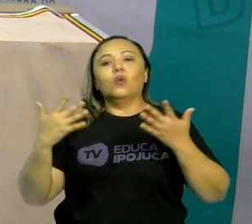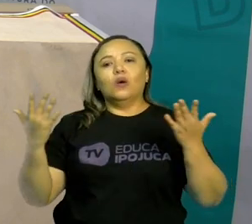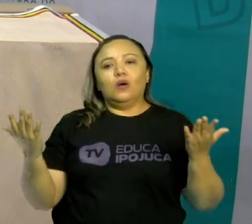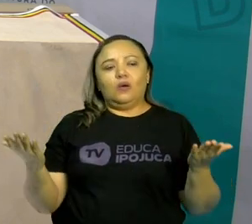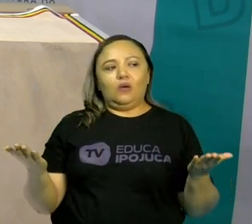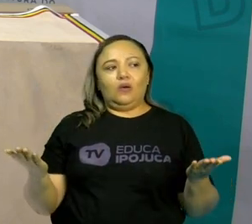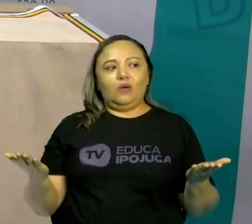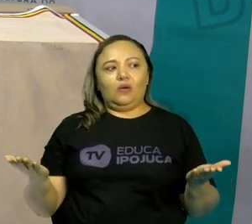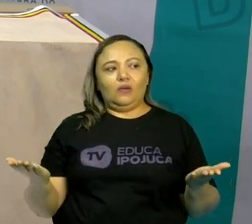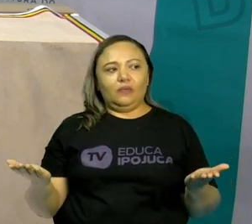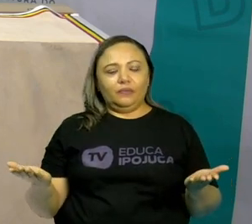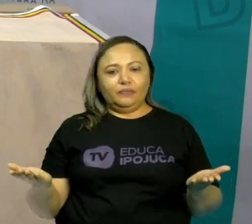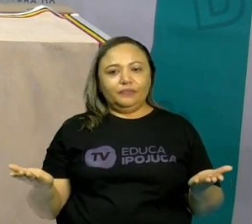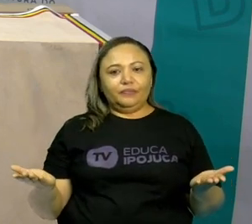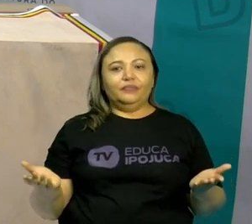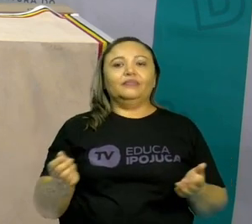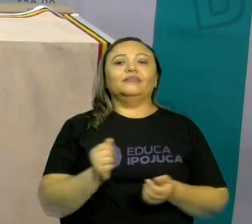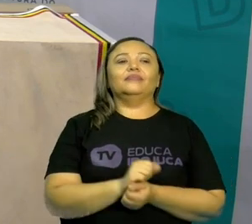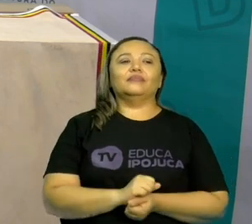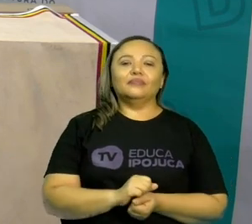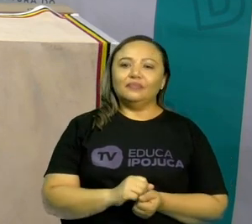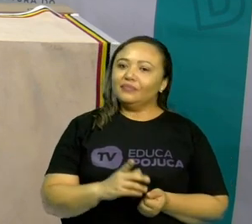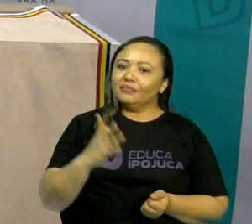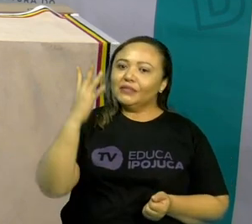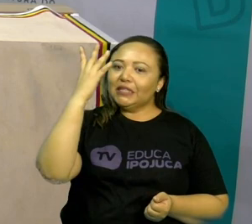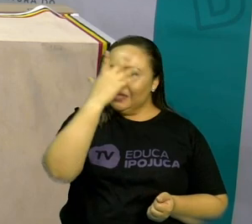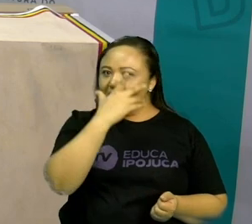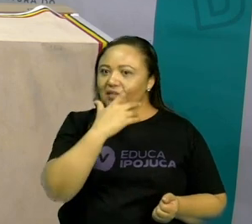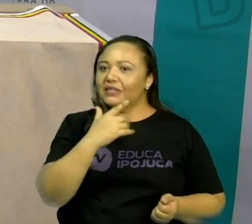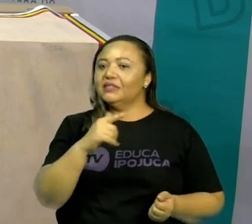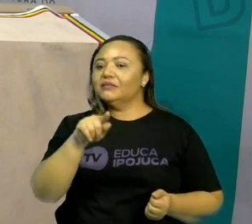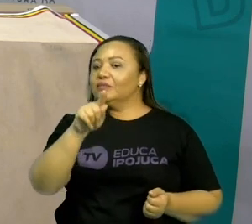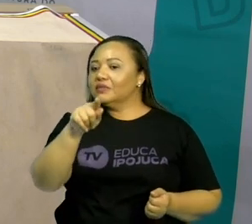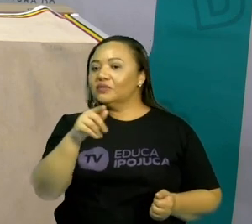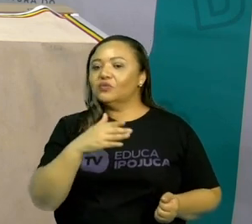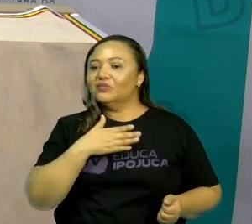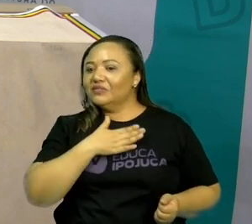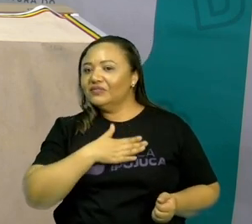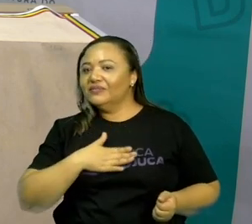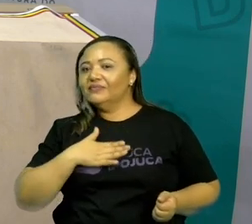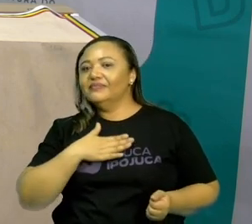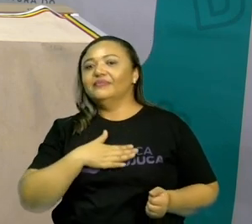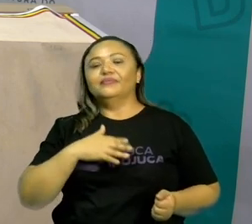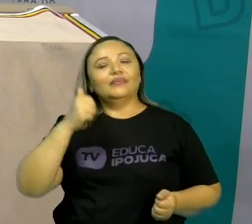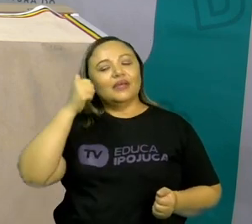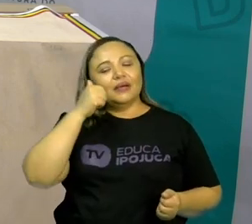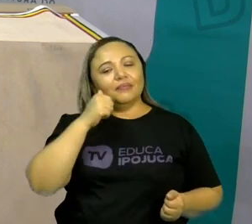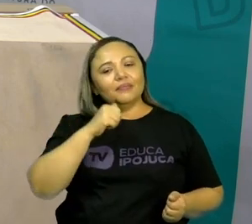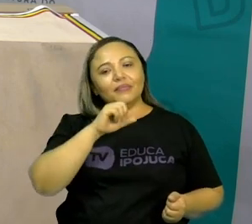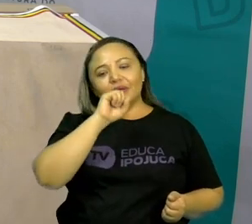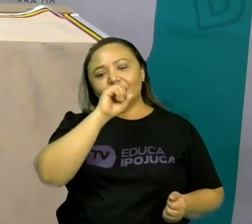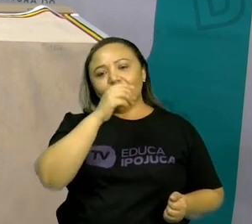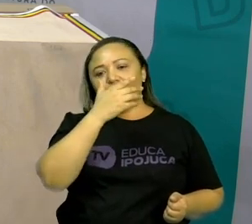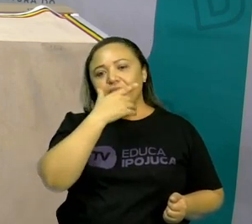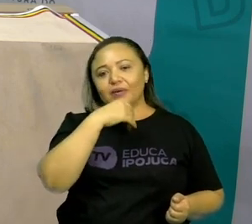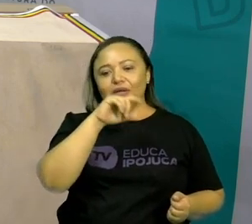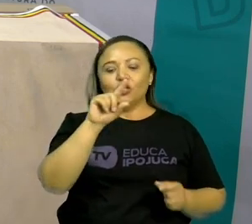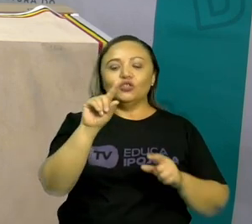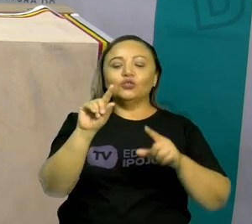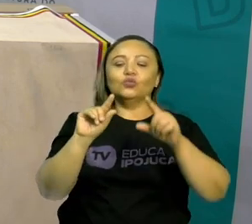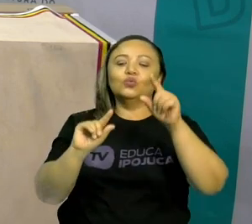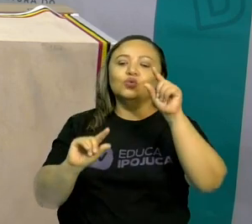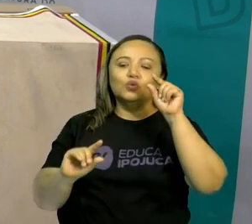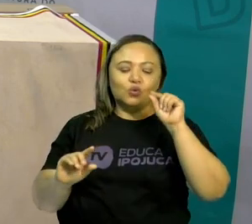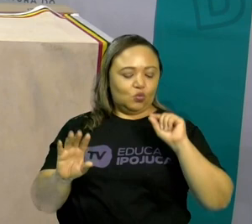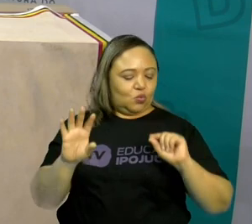Espero que seja um nome lindo, que vocês amem muito, porque o papai e a mamãe escolheu com